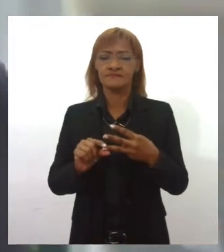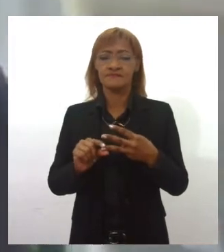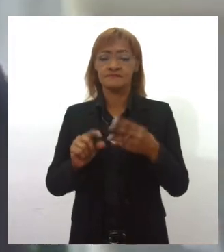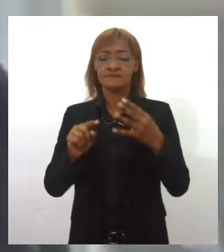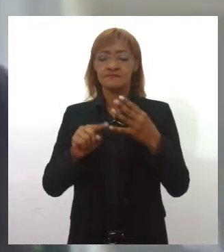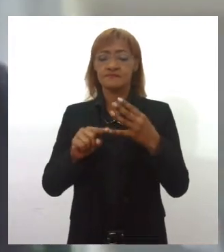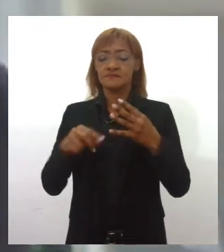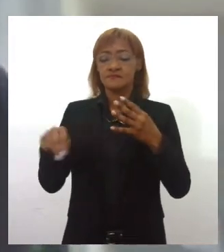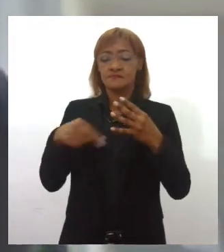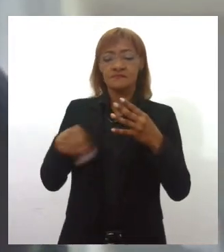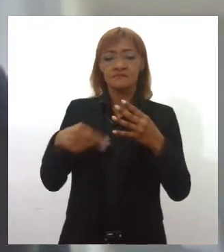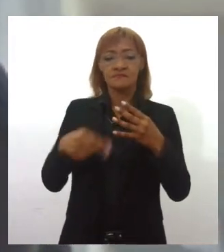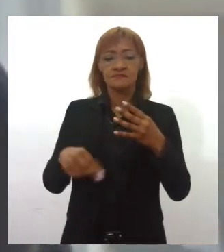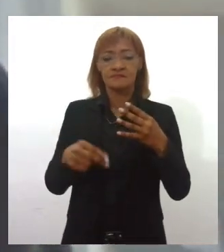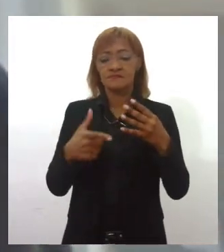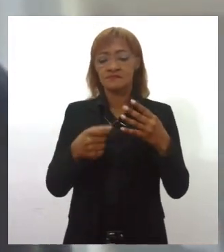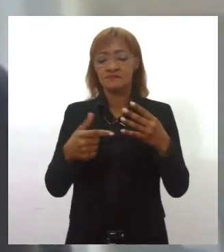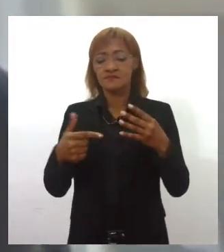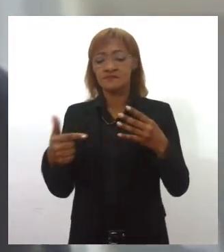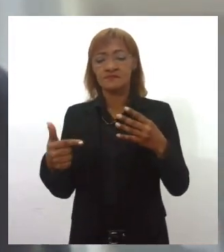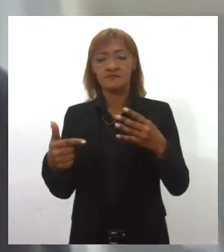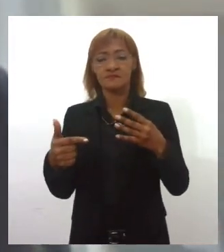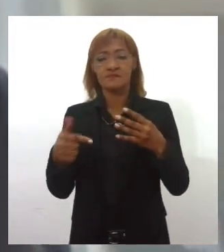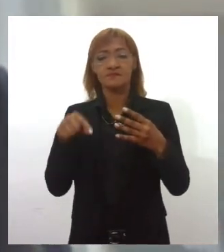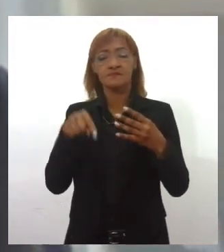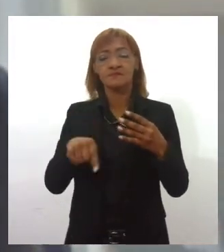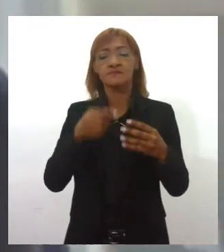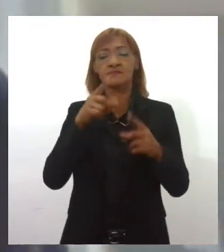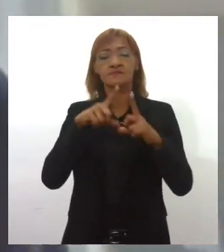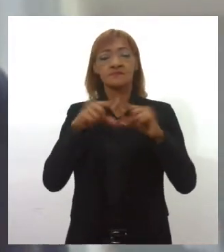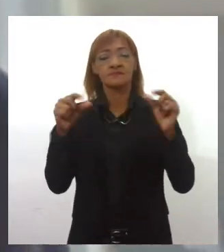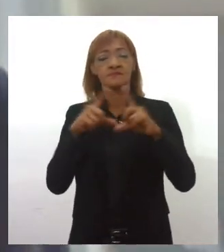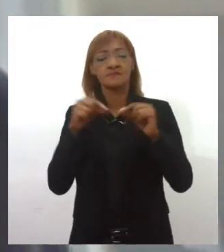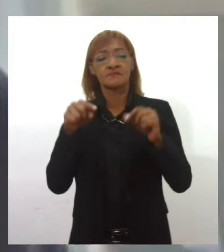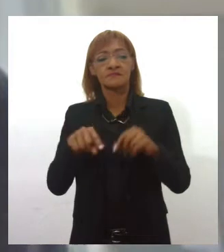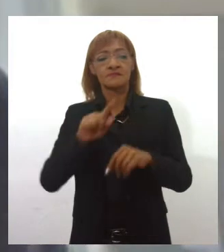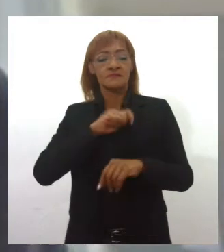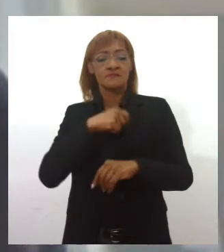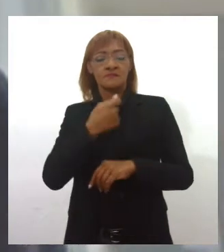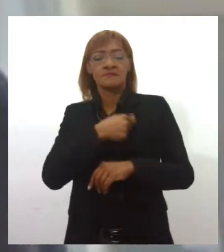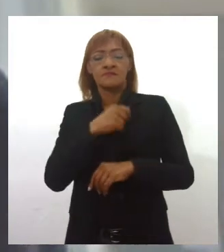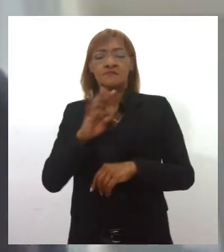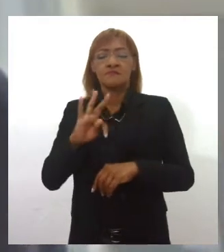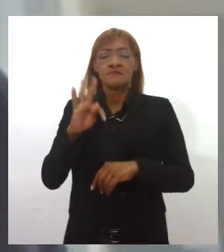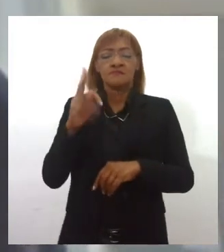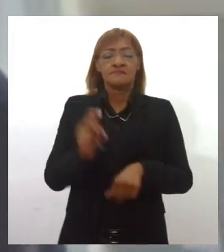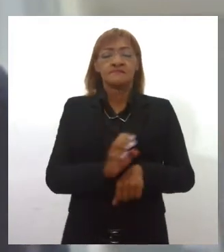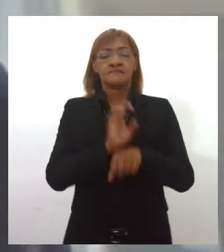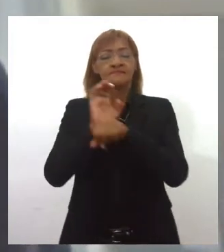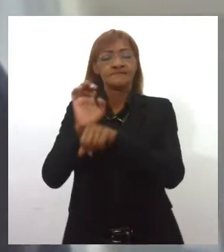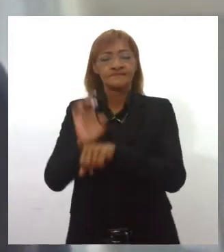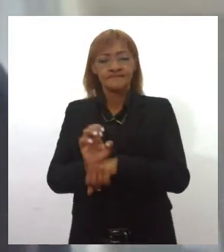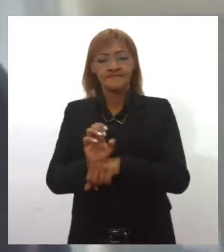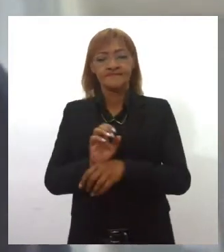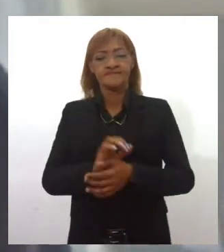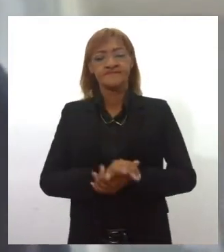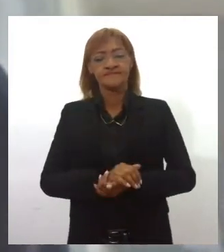2022, aqui em Brasília, com a participação de delegados de todos os Estados. Eu quero aqui